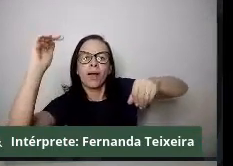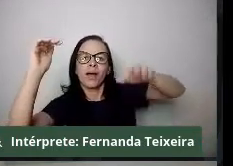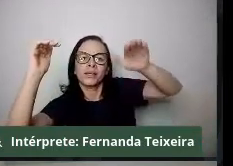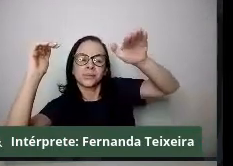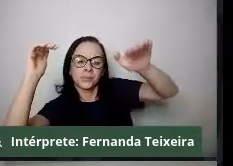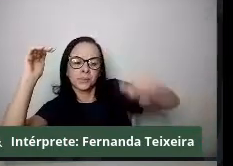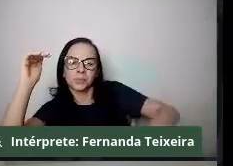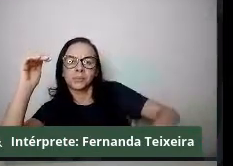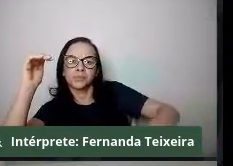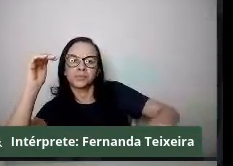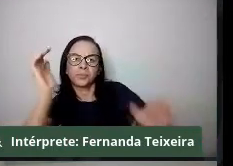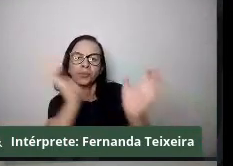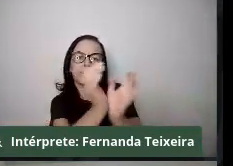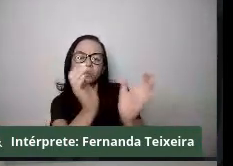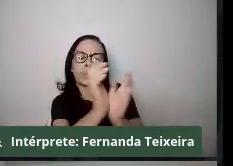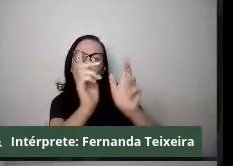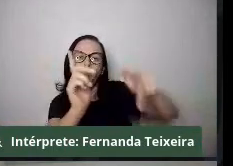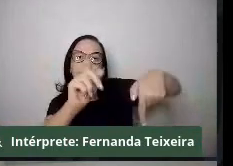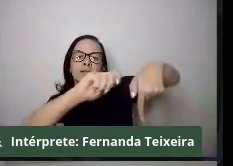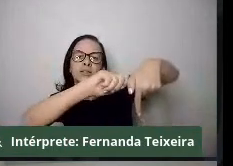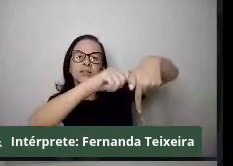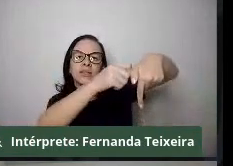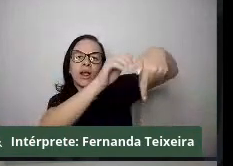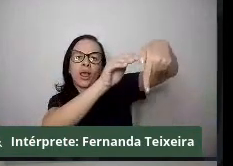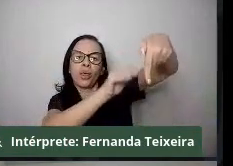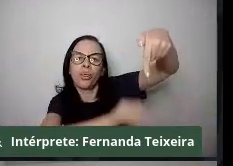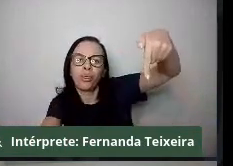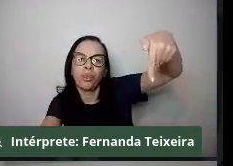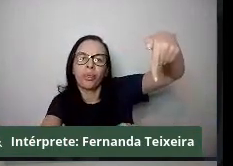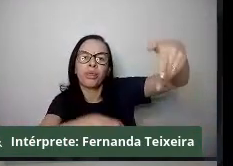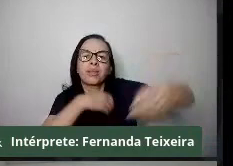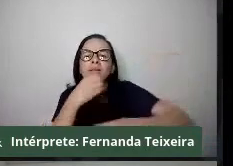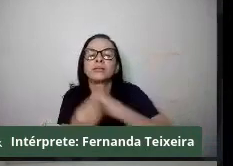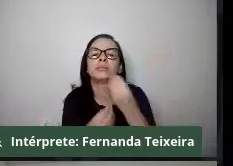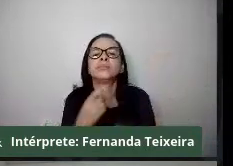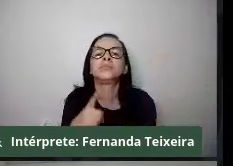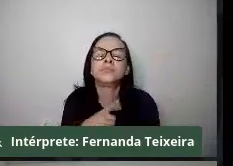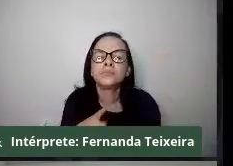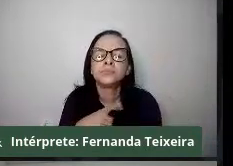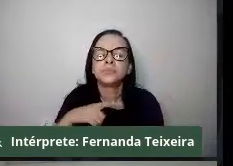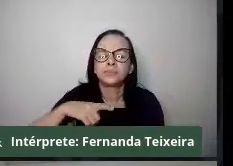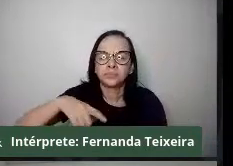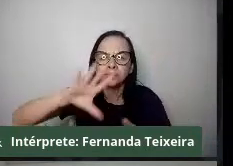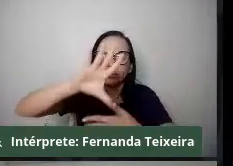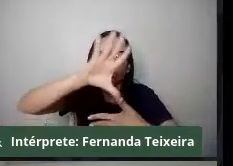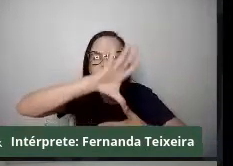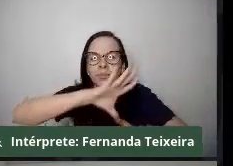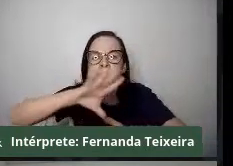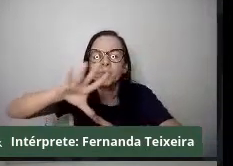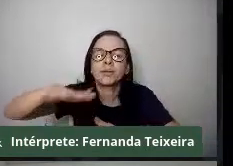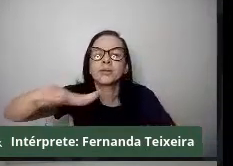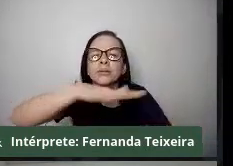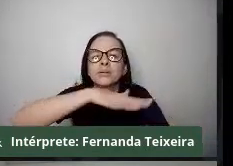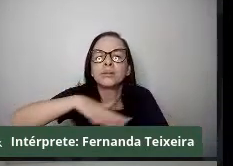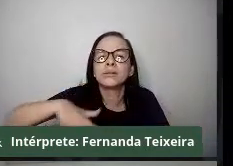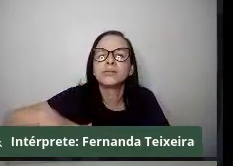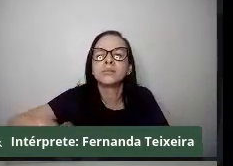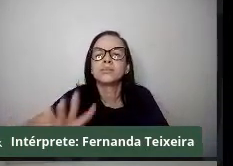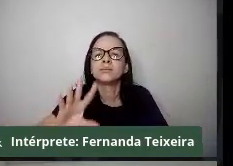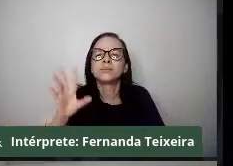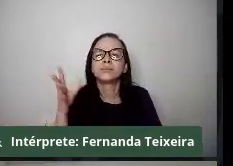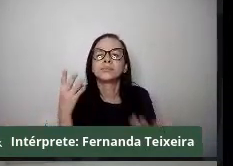favor. E aí, o que a gente vai ter, na verdade, é uma ampliação vertidinosa dos conflitos em comunidades